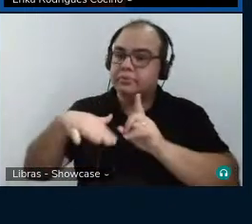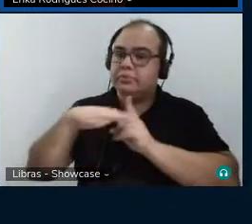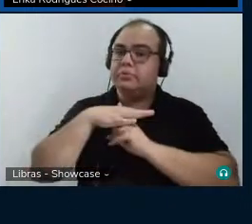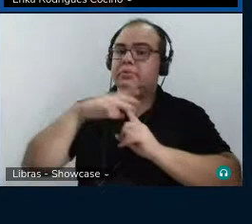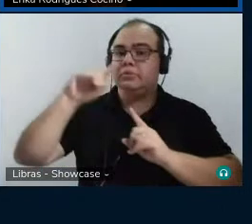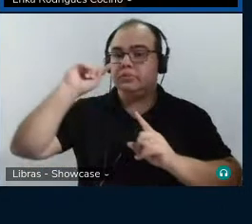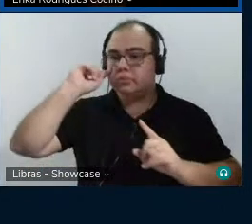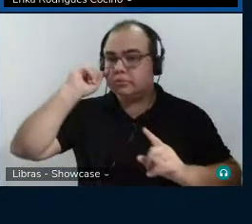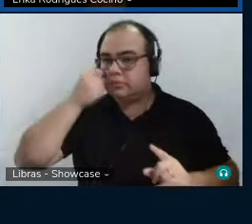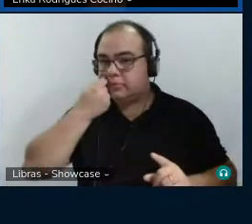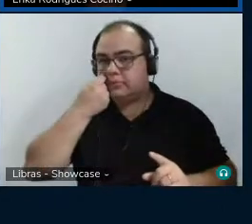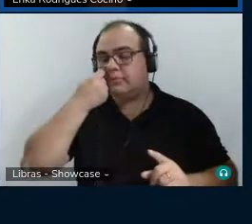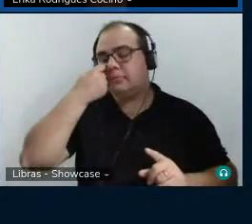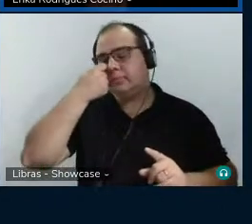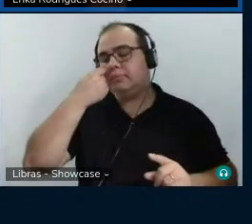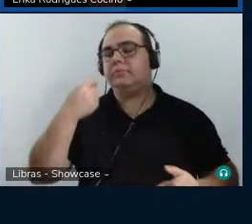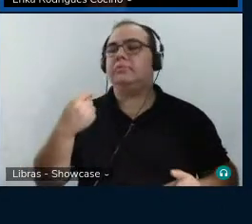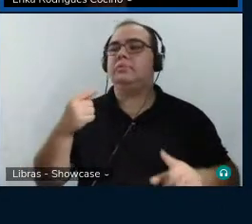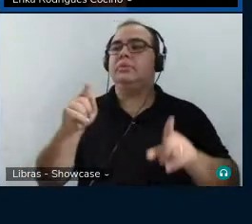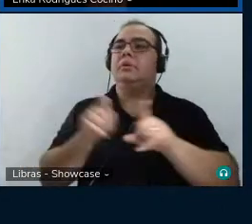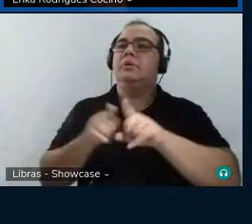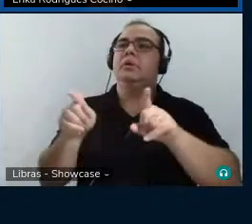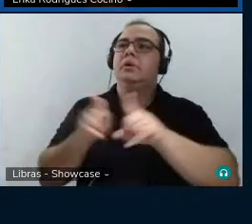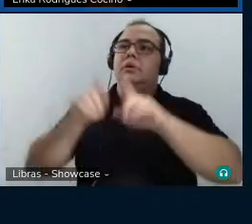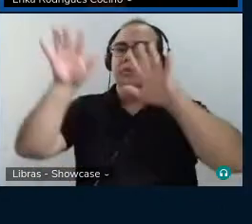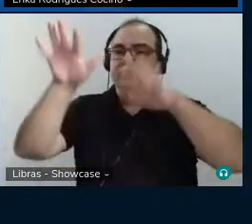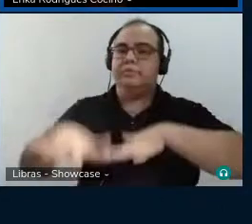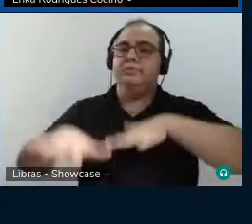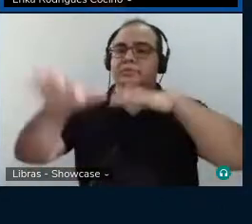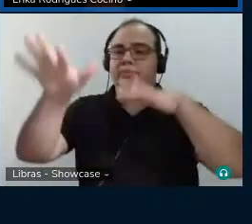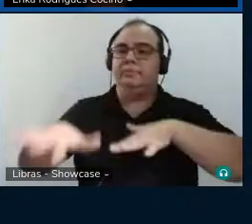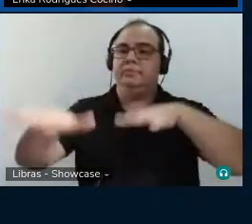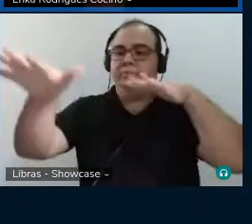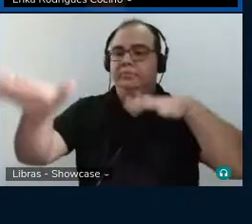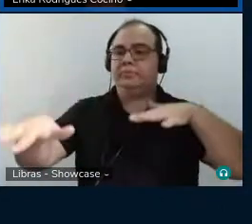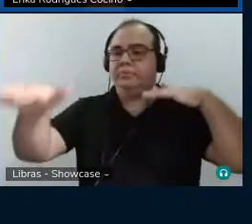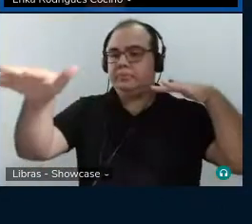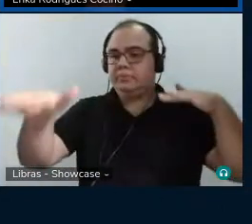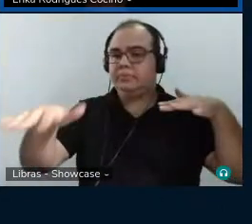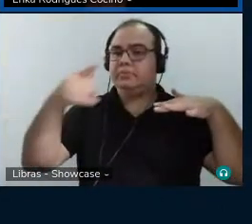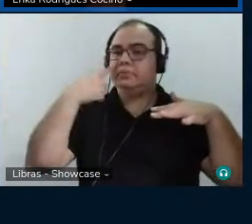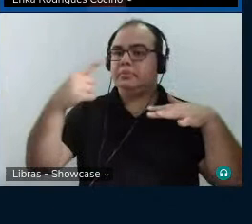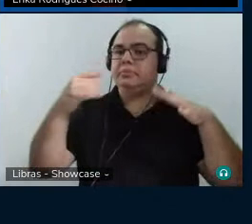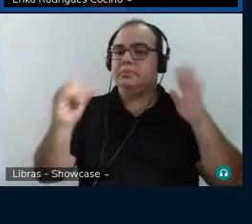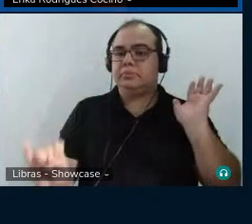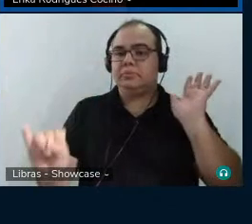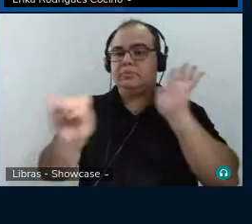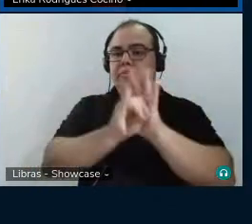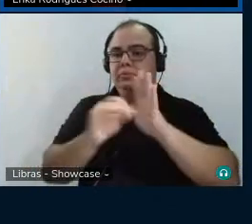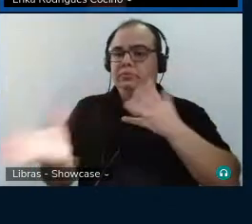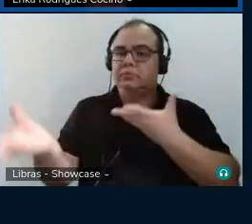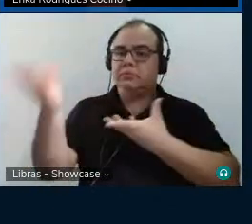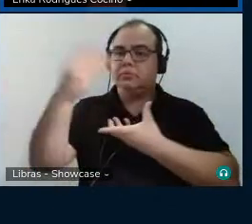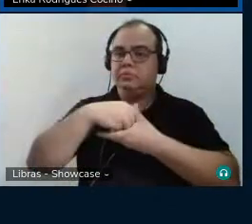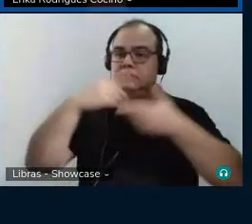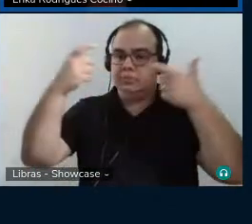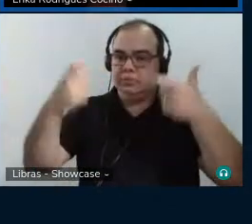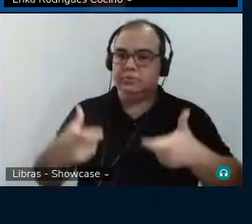forma de estar reivindicando, né? E mostrando a sua identidade dentro do espaço social.